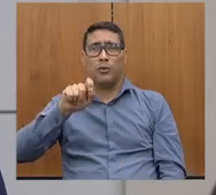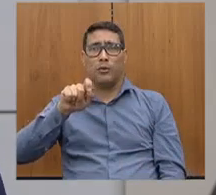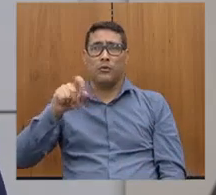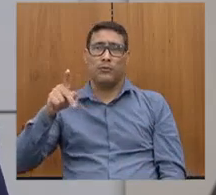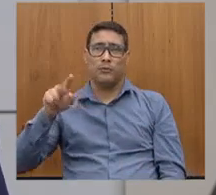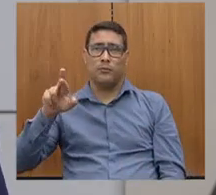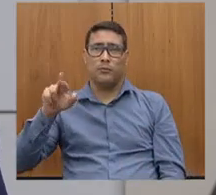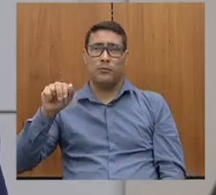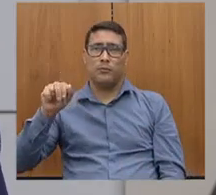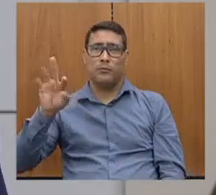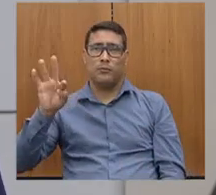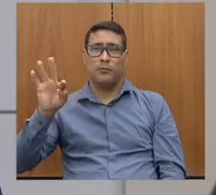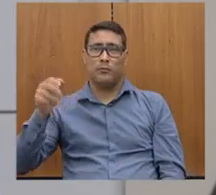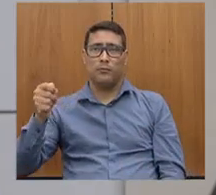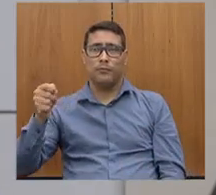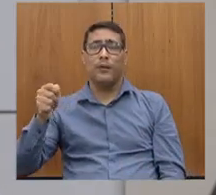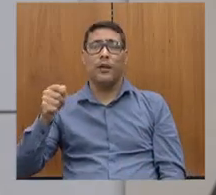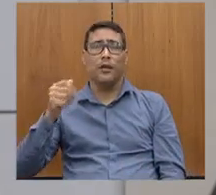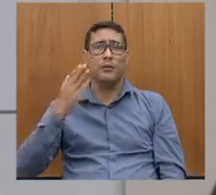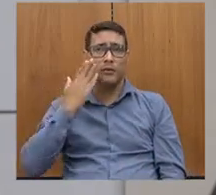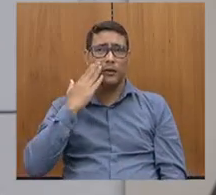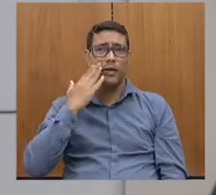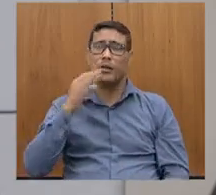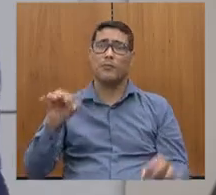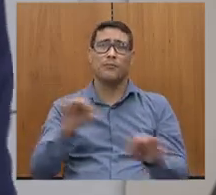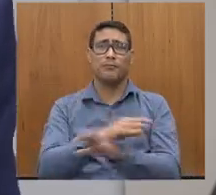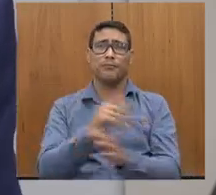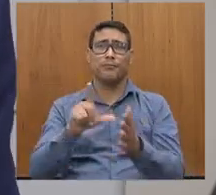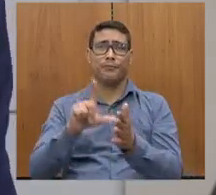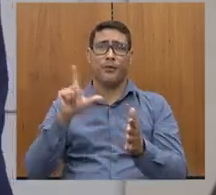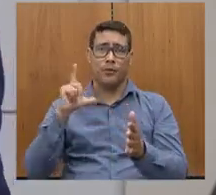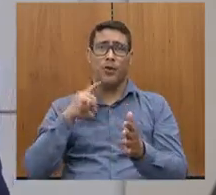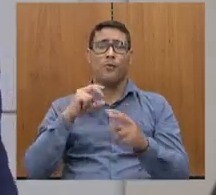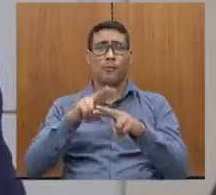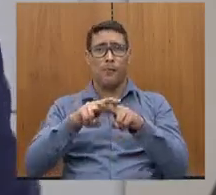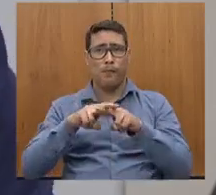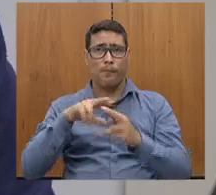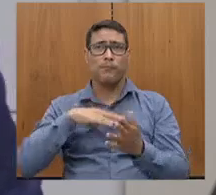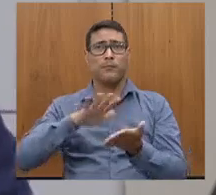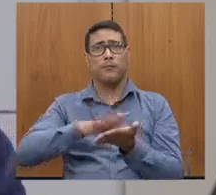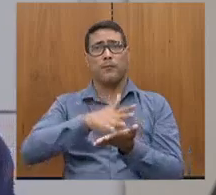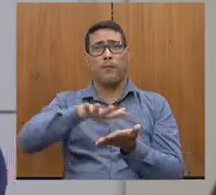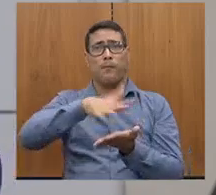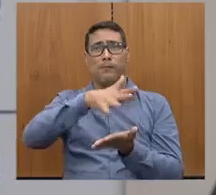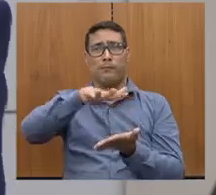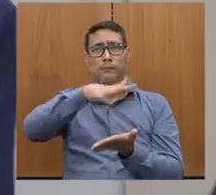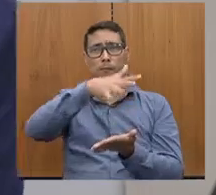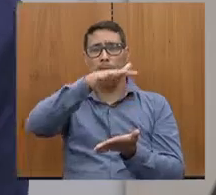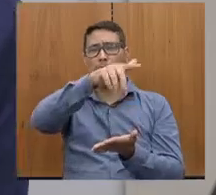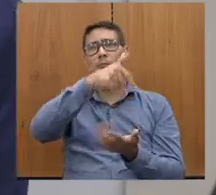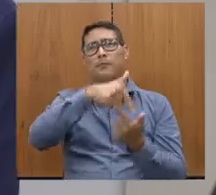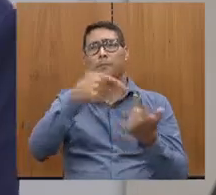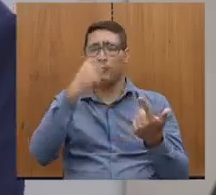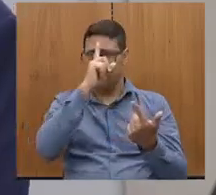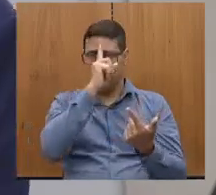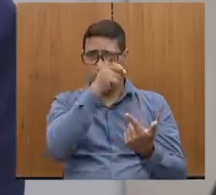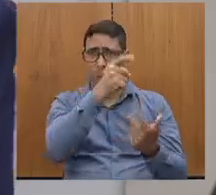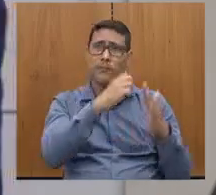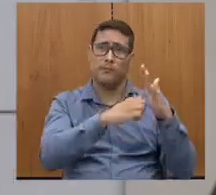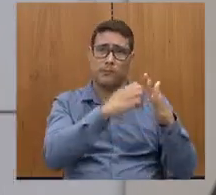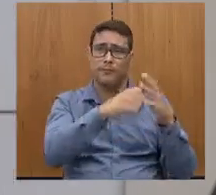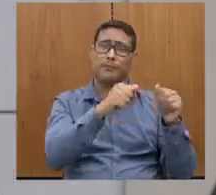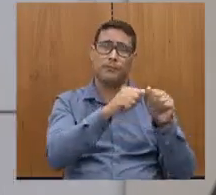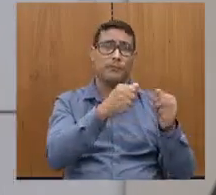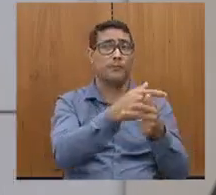que só não foi executado há mais tempo por causa da burocracia, não dá para iniciar, manda bronca, põe uma empresa e faz nova ponte,